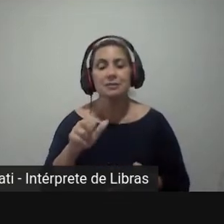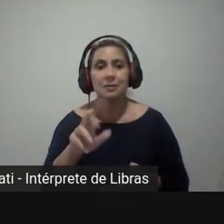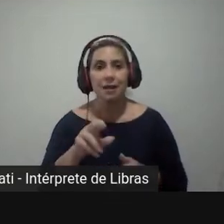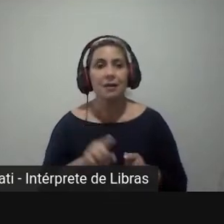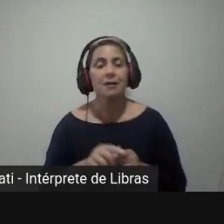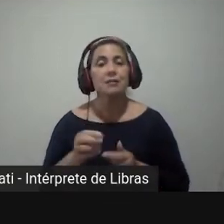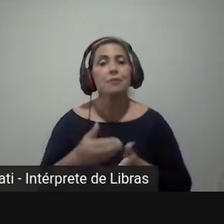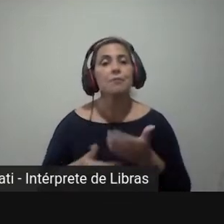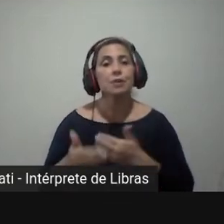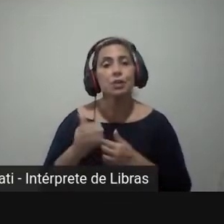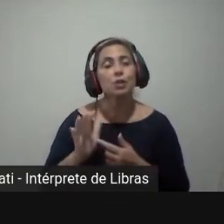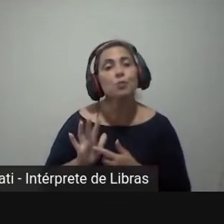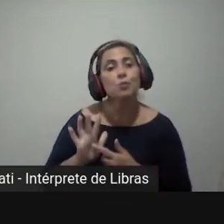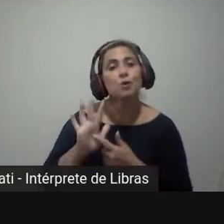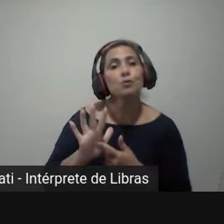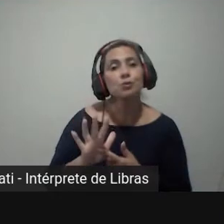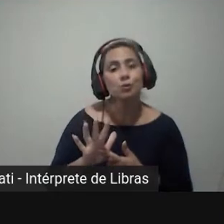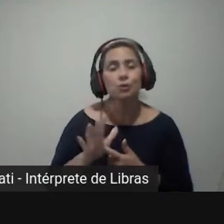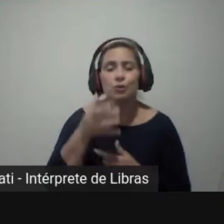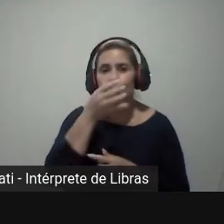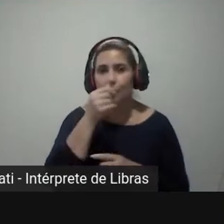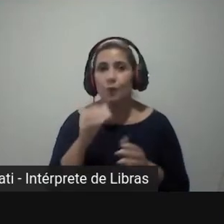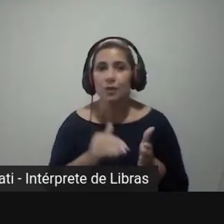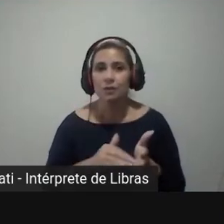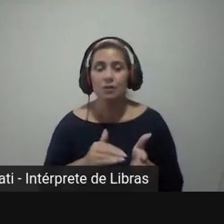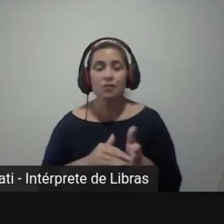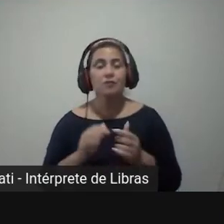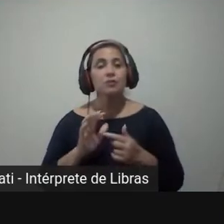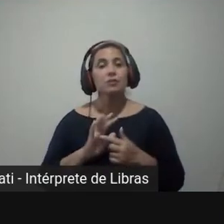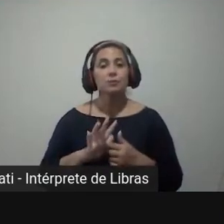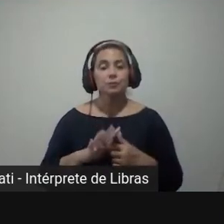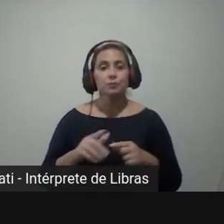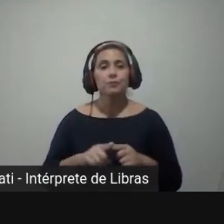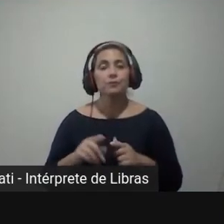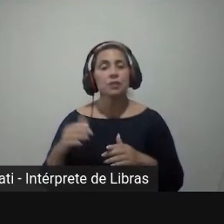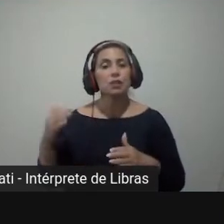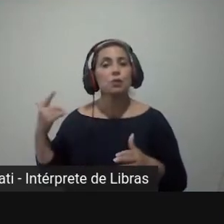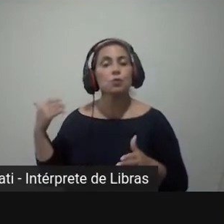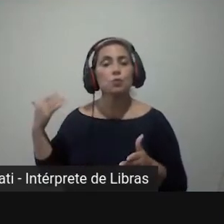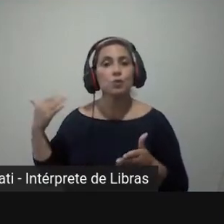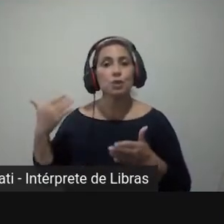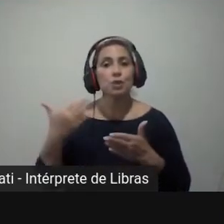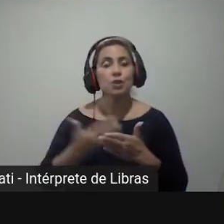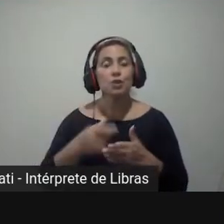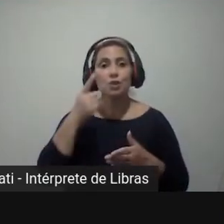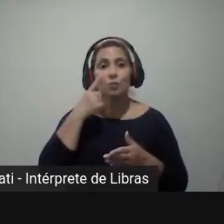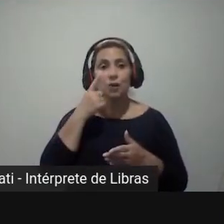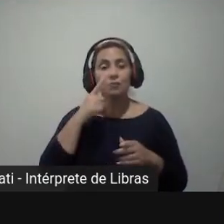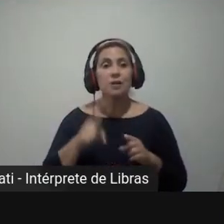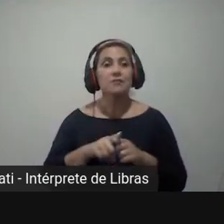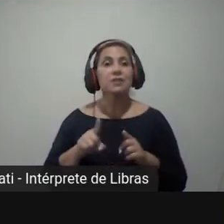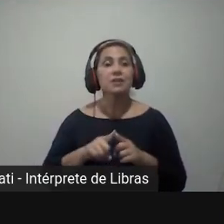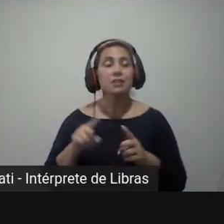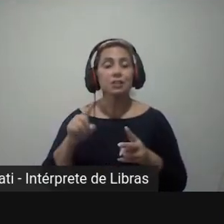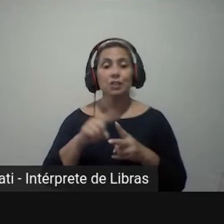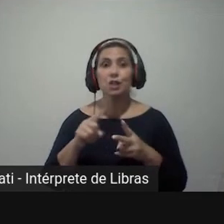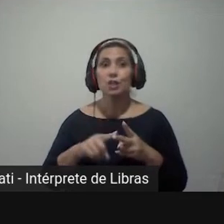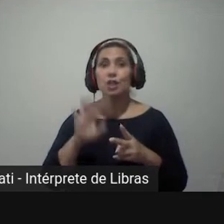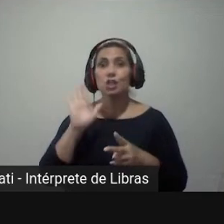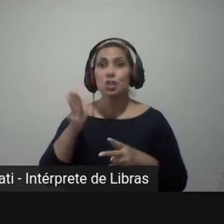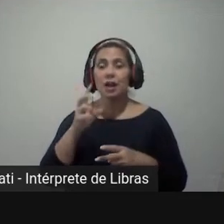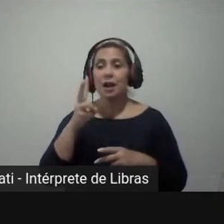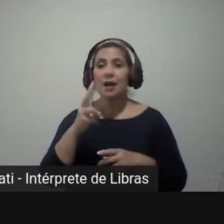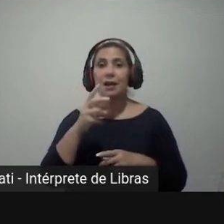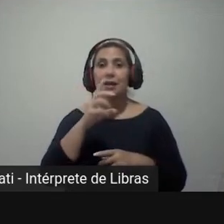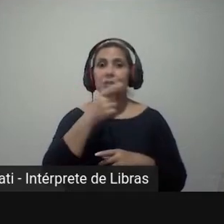no próximo slide às considerações finais dizendo que essa trajetória permitiu verificar que nesses dois séculos de existência